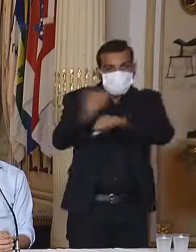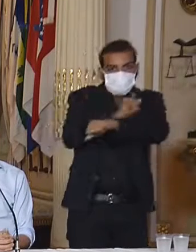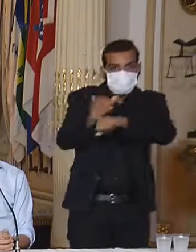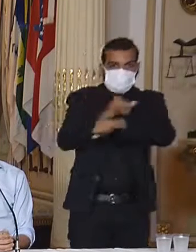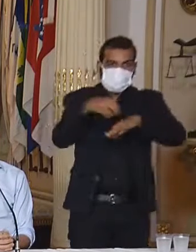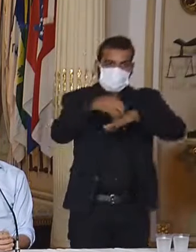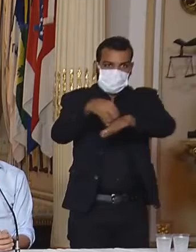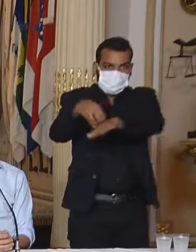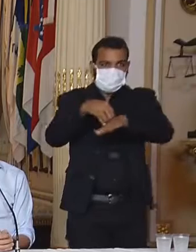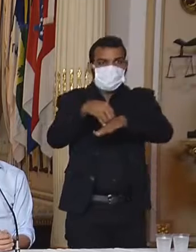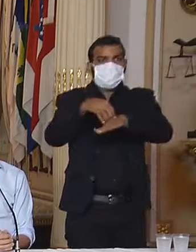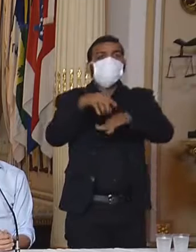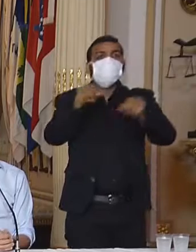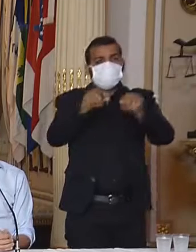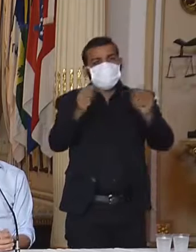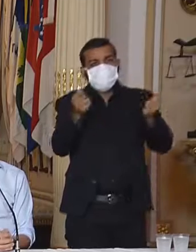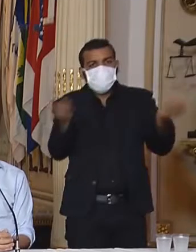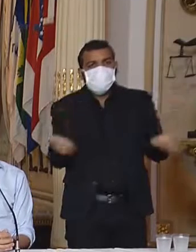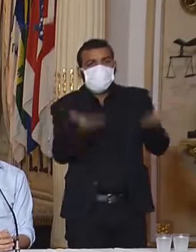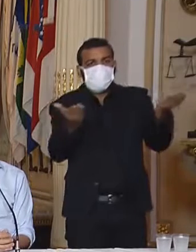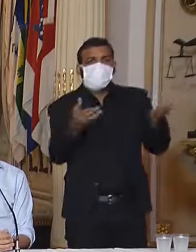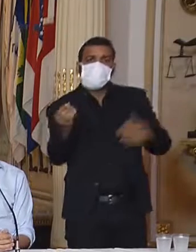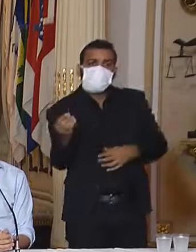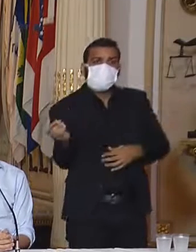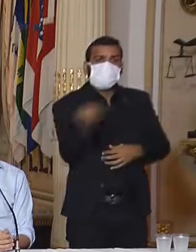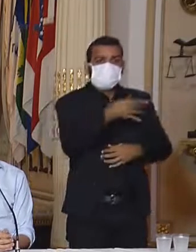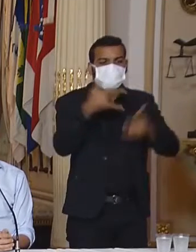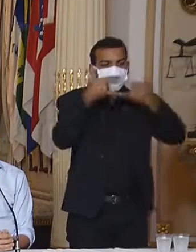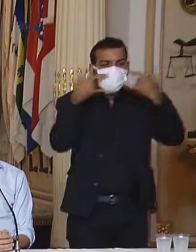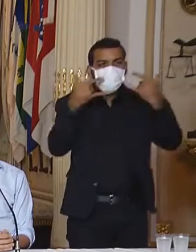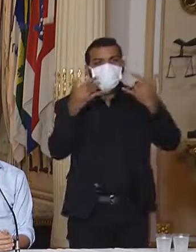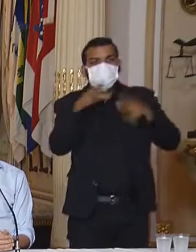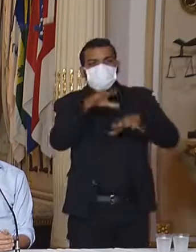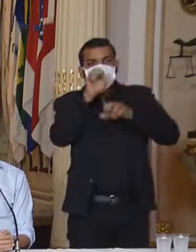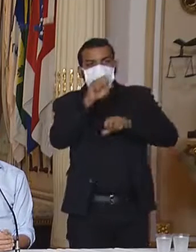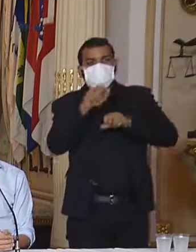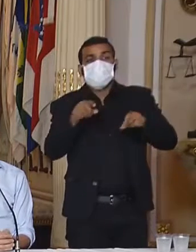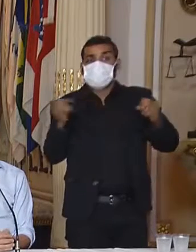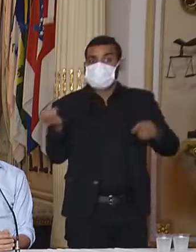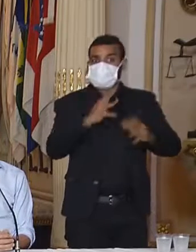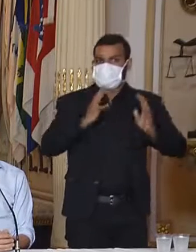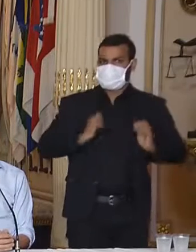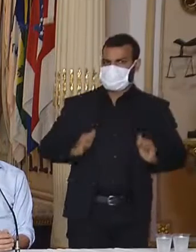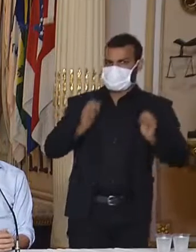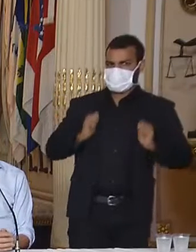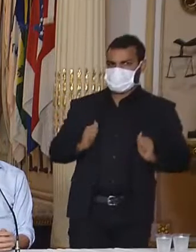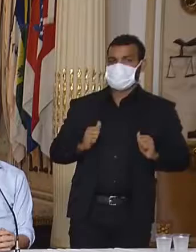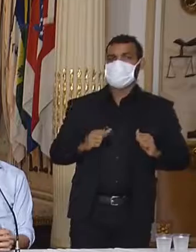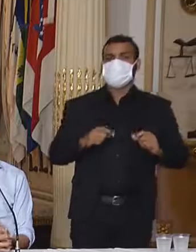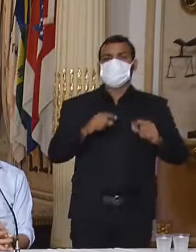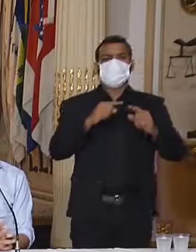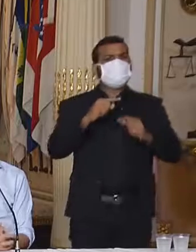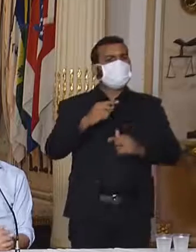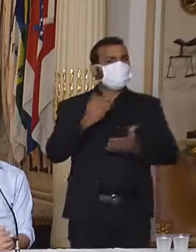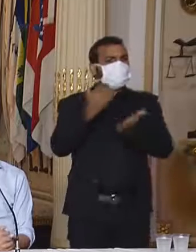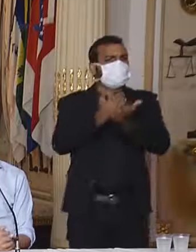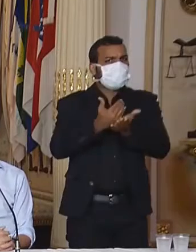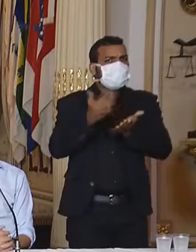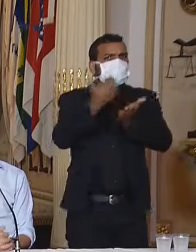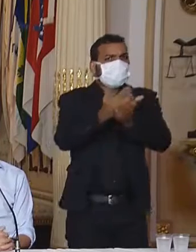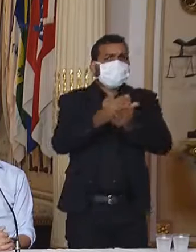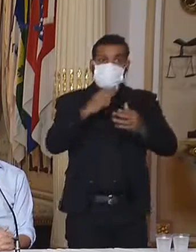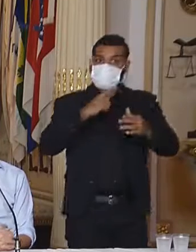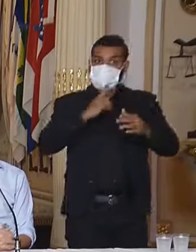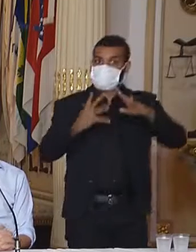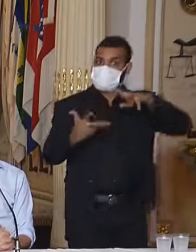investir em uma nova etiqueta respiratória, em nova etiqueta de higienização. Cada dia mais surgem pesquisas no